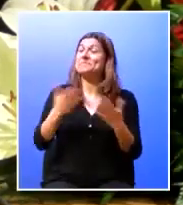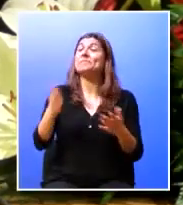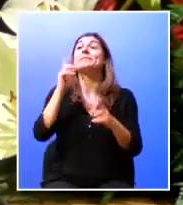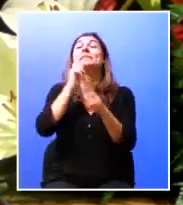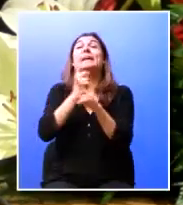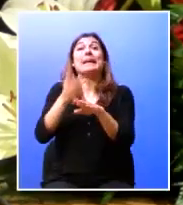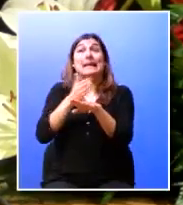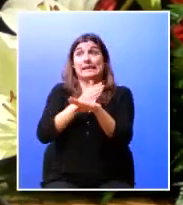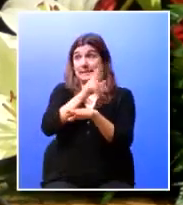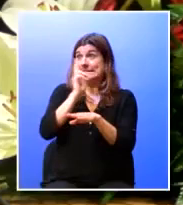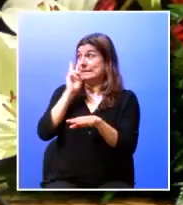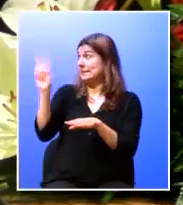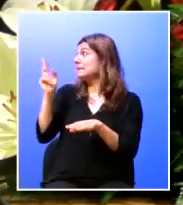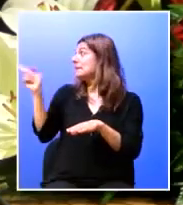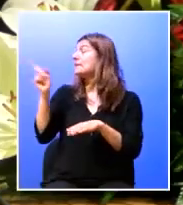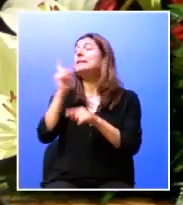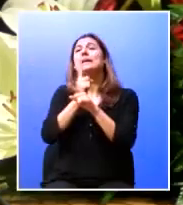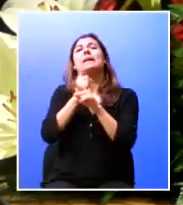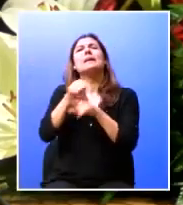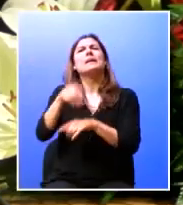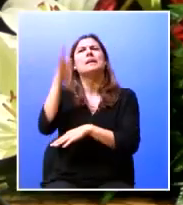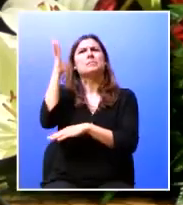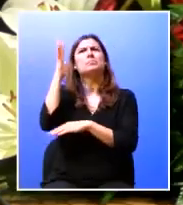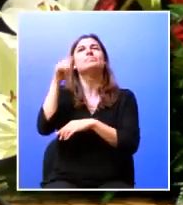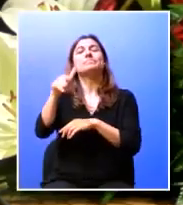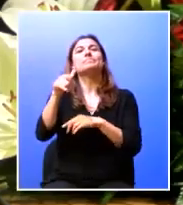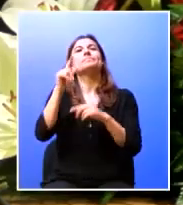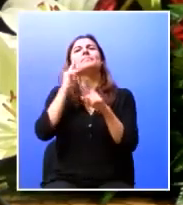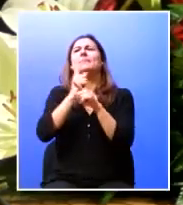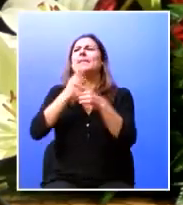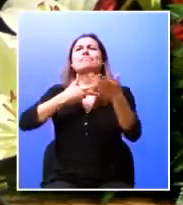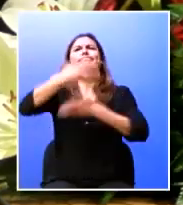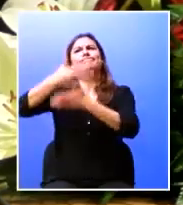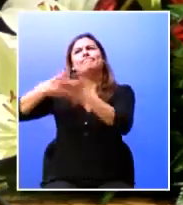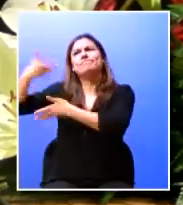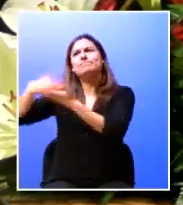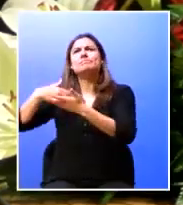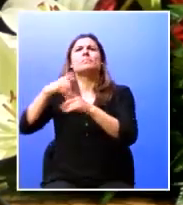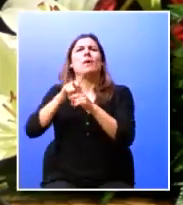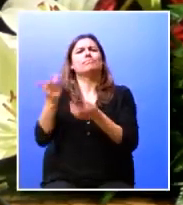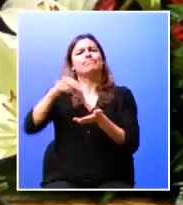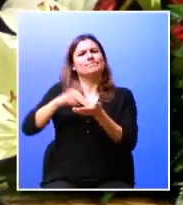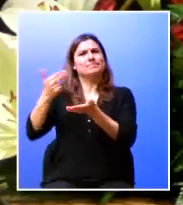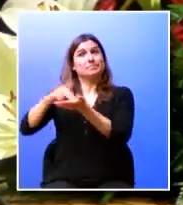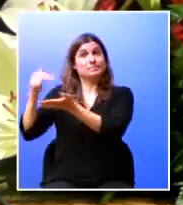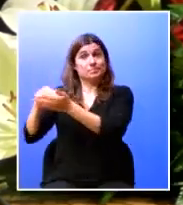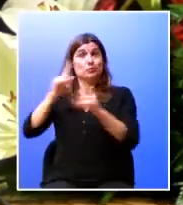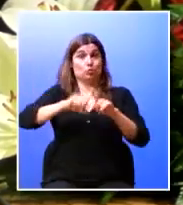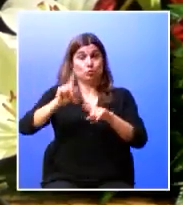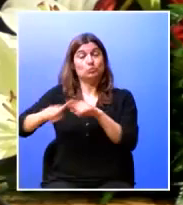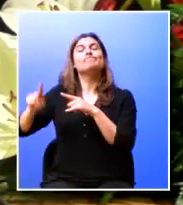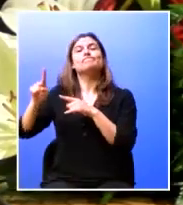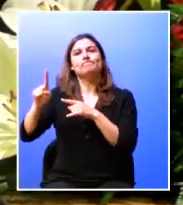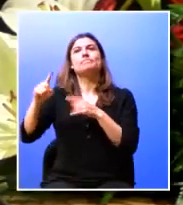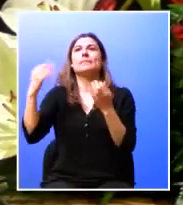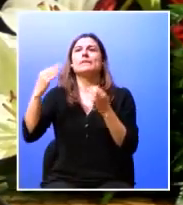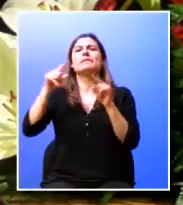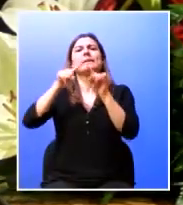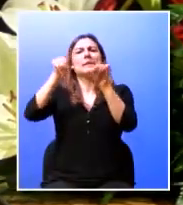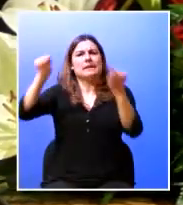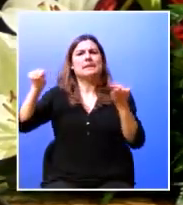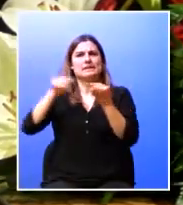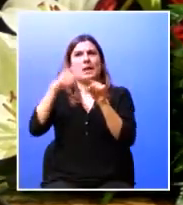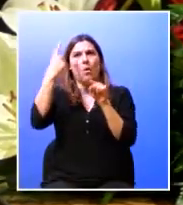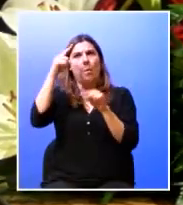como repararam nós de facto inovamos na organização deste congresso do ponto de vista da interação com os intervenientes e por isso temos de facto uma sala que está